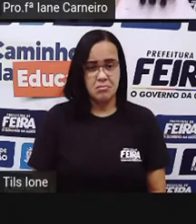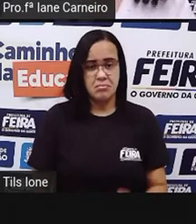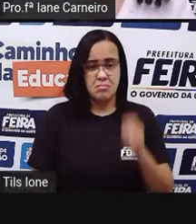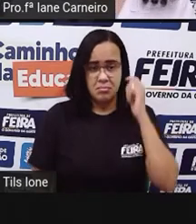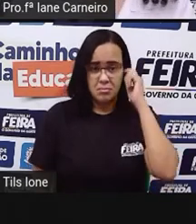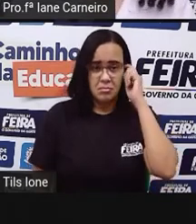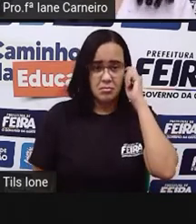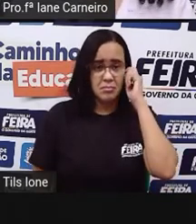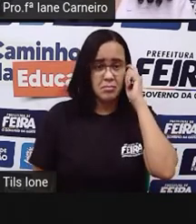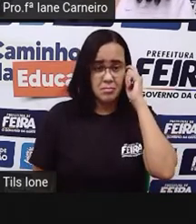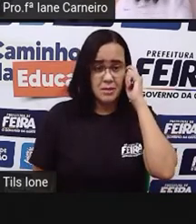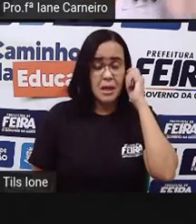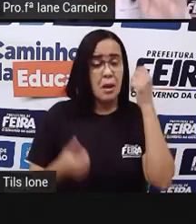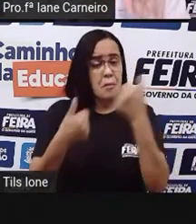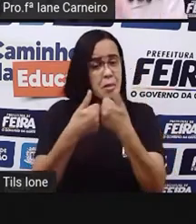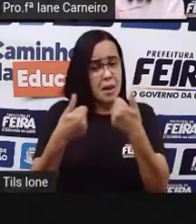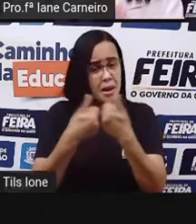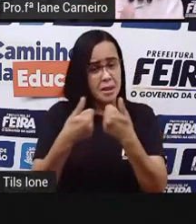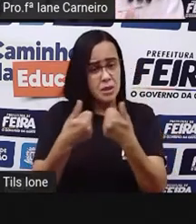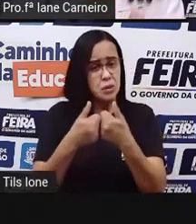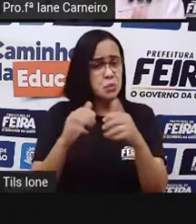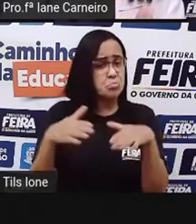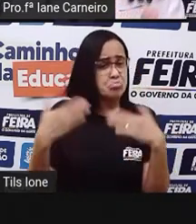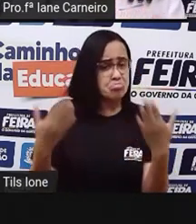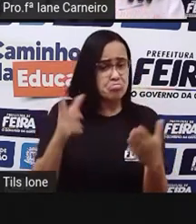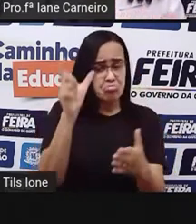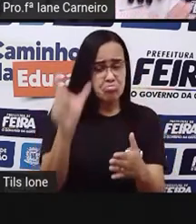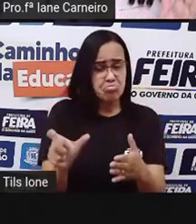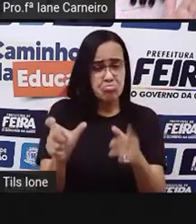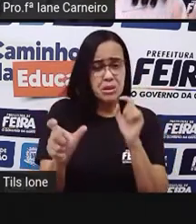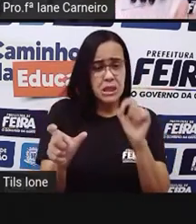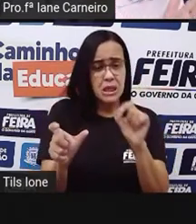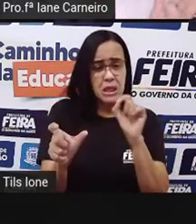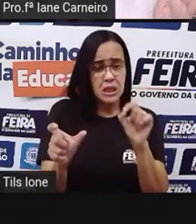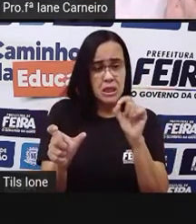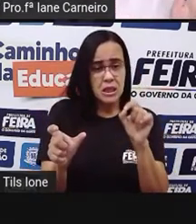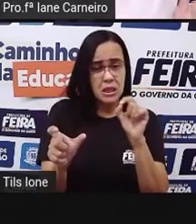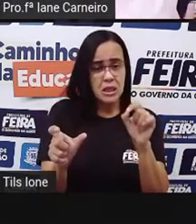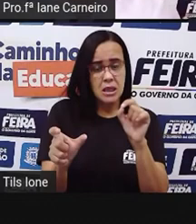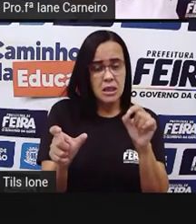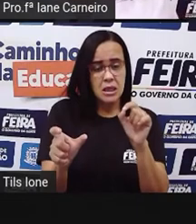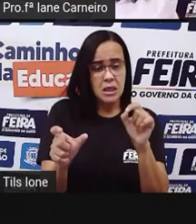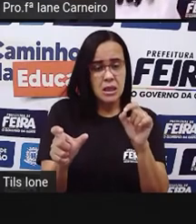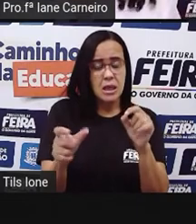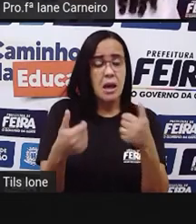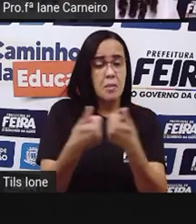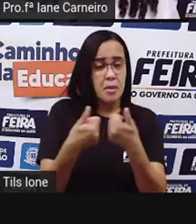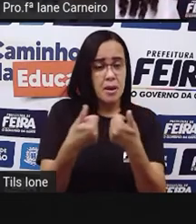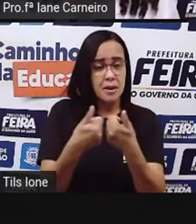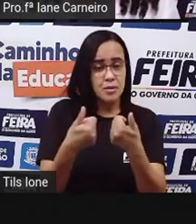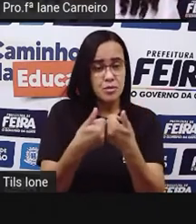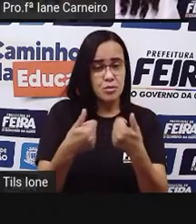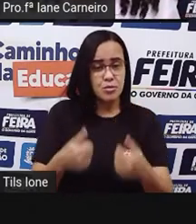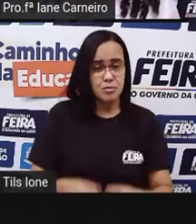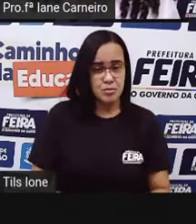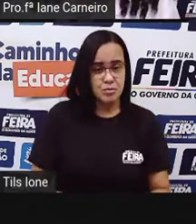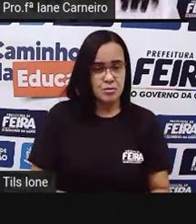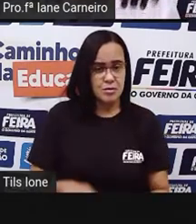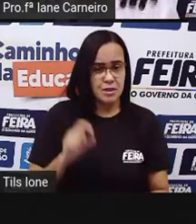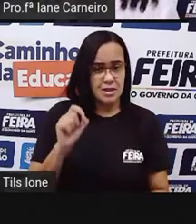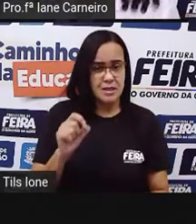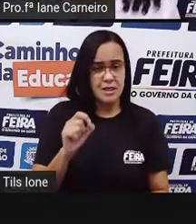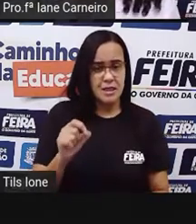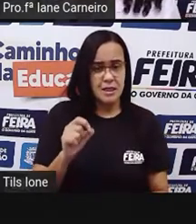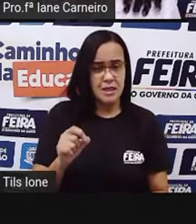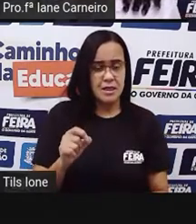tem outra pessoa do outro lado. Então, tem que ser alguém que está, ó. Entre Fabrício e outra pessoa. Então, ó. Quem é que Lúcio